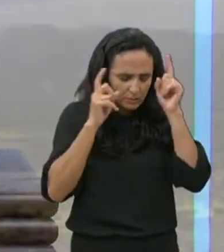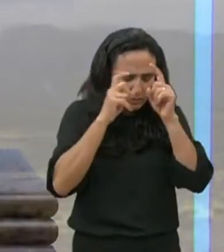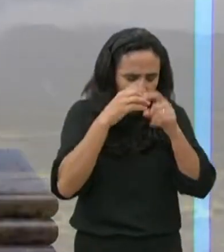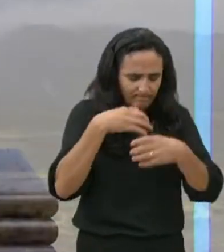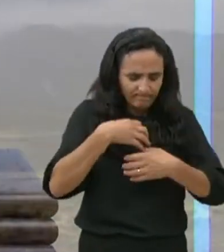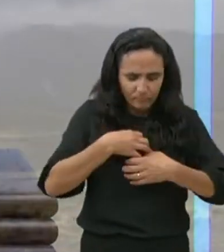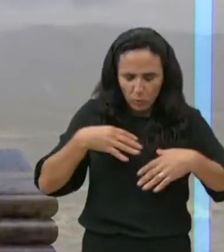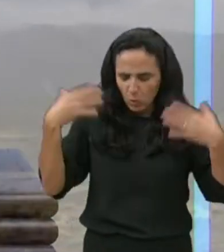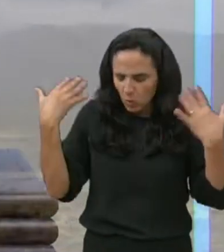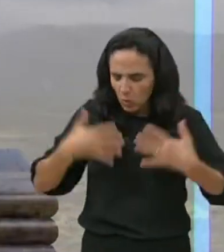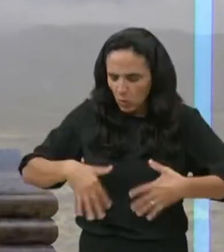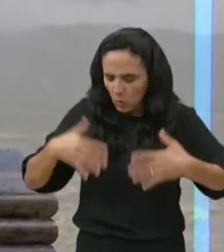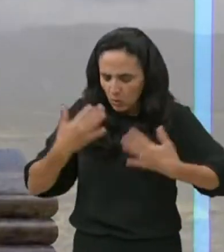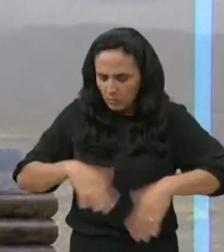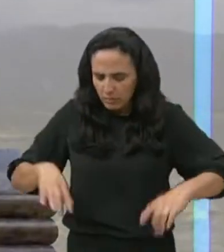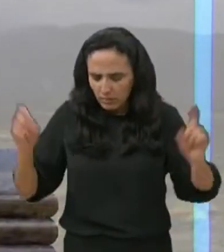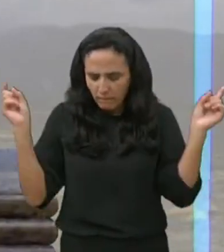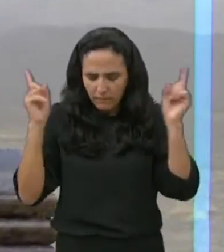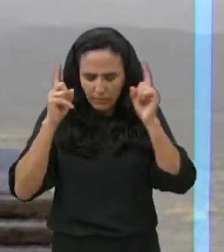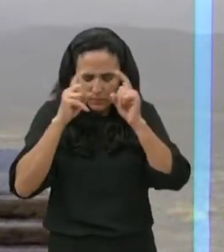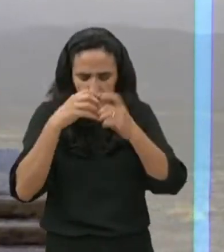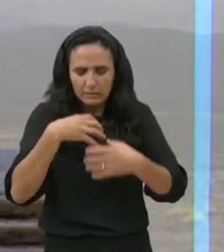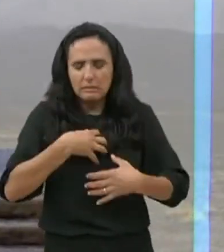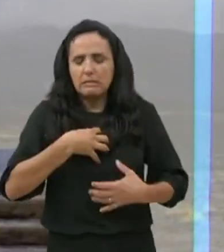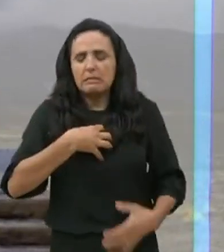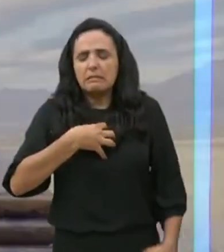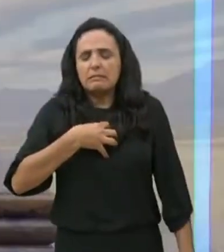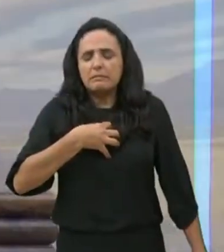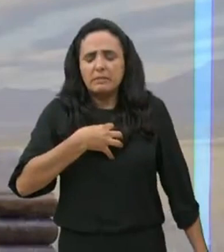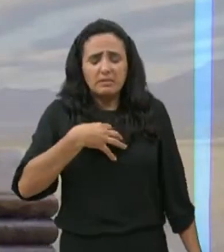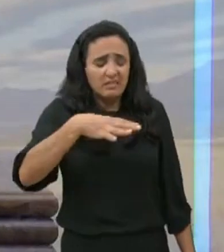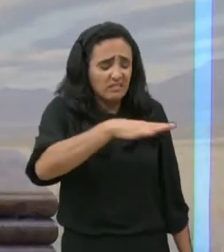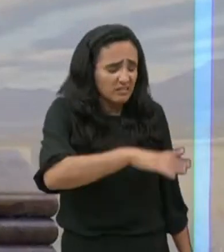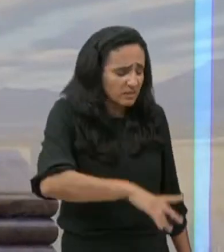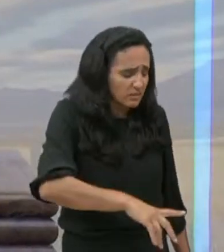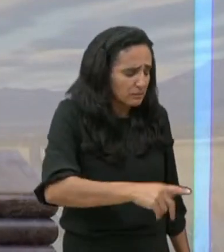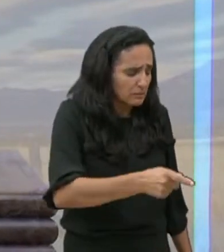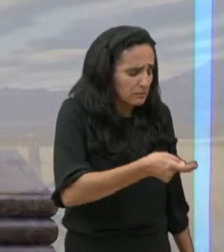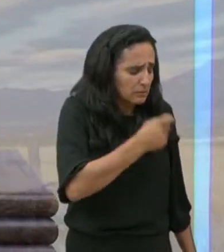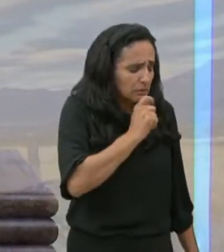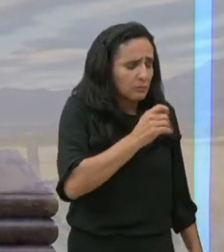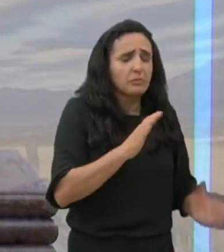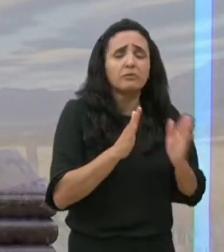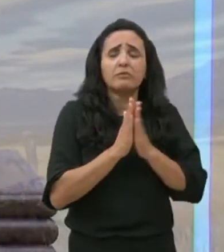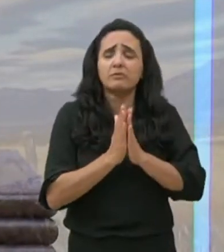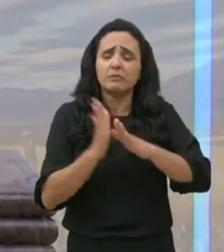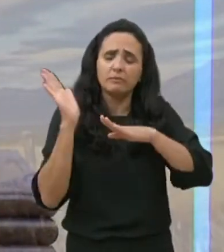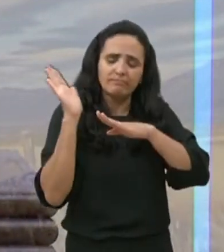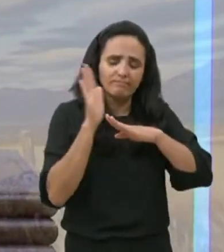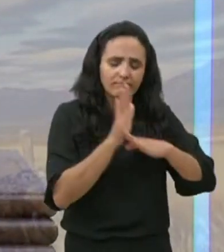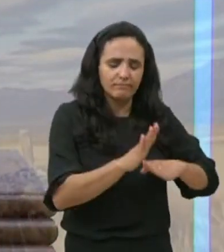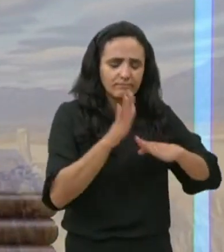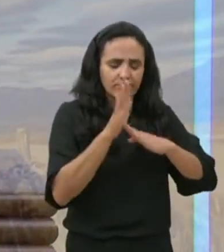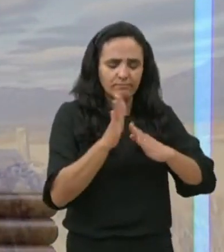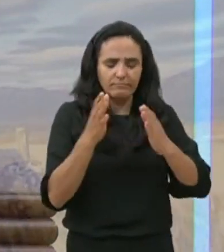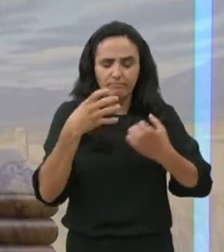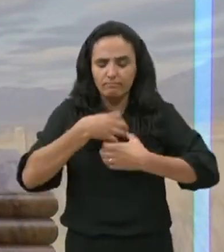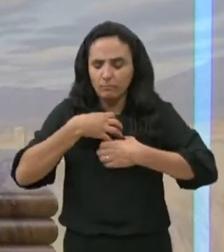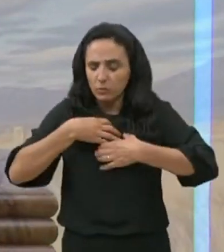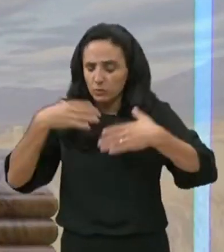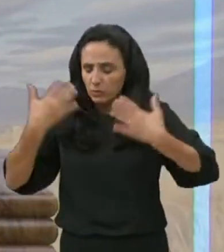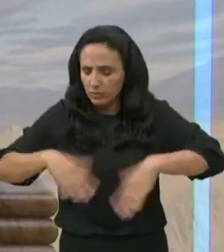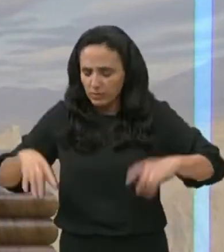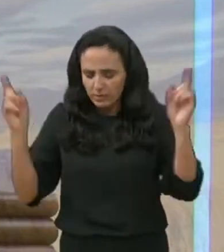deixar, estão tentando parar, mas a abstinência está forte, ajuda eles, ajuda, meu Deus,